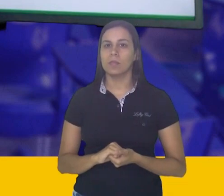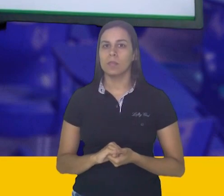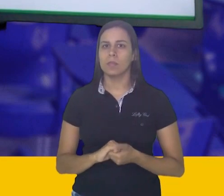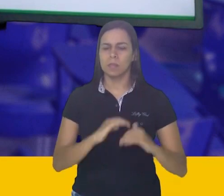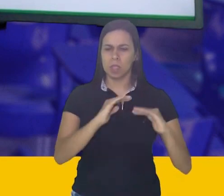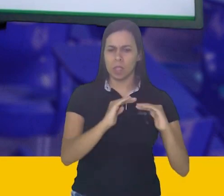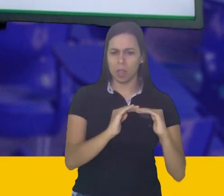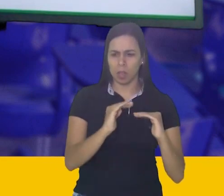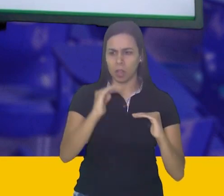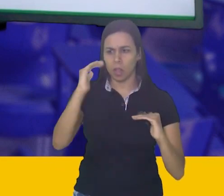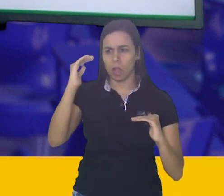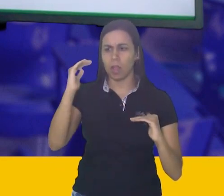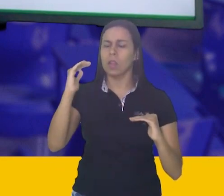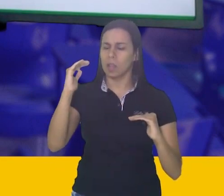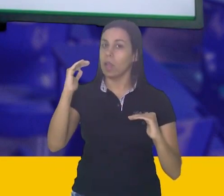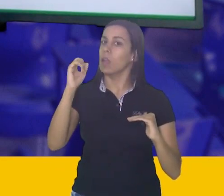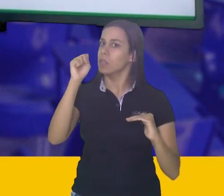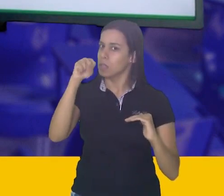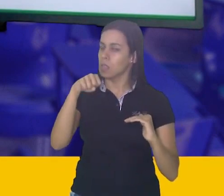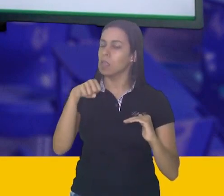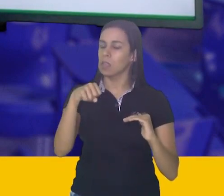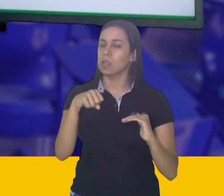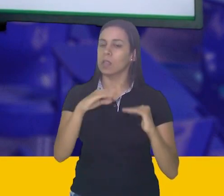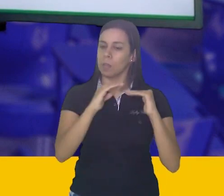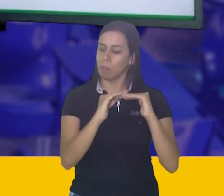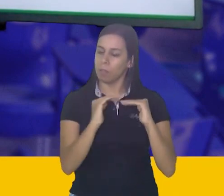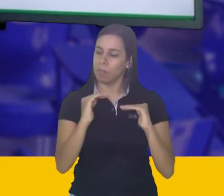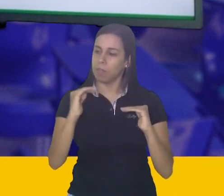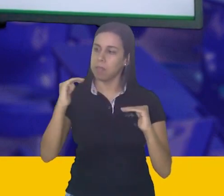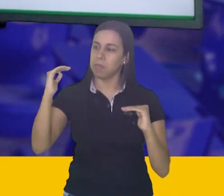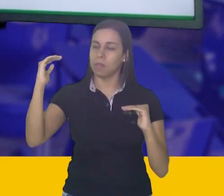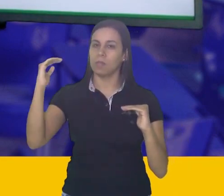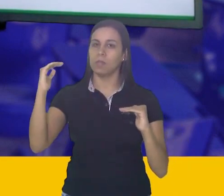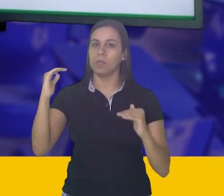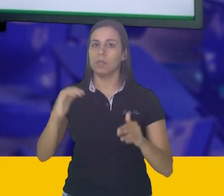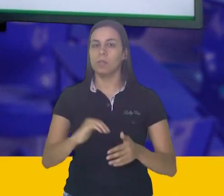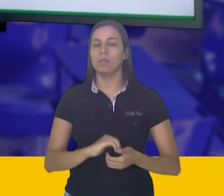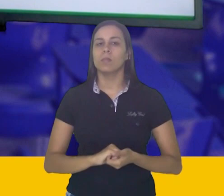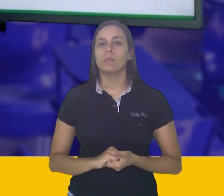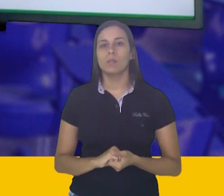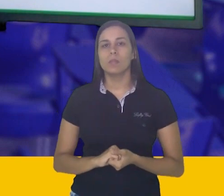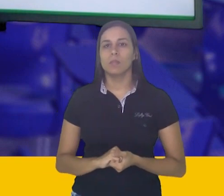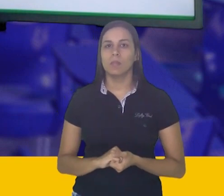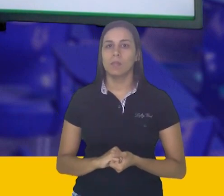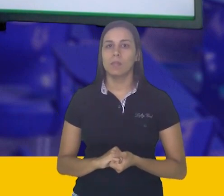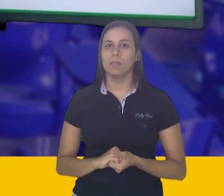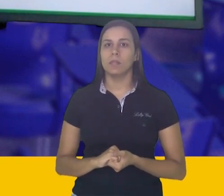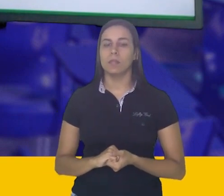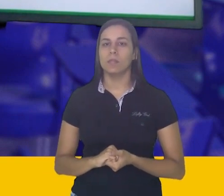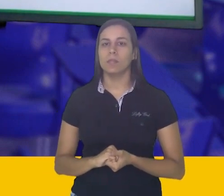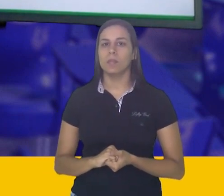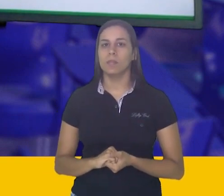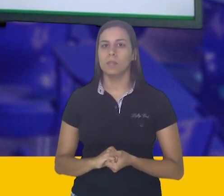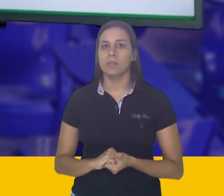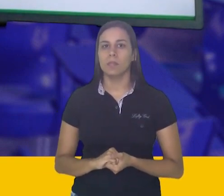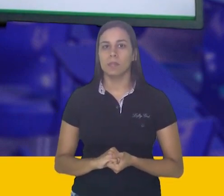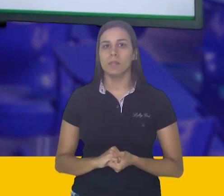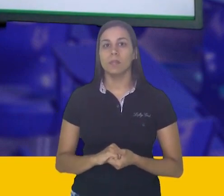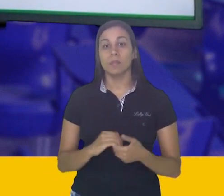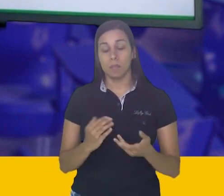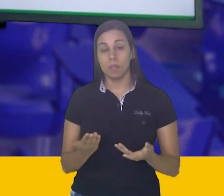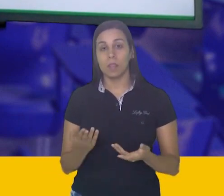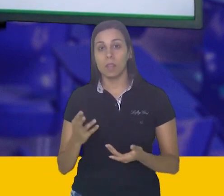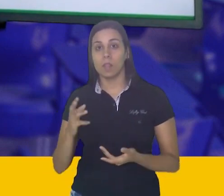ou do menor para o maior? Muito bem, exatamente. A ordem crescente é do menor para o maior.